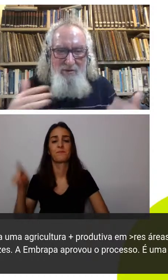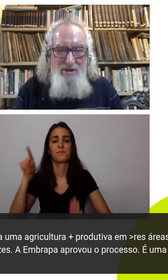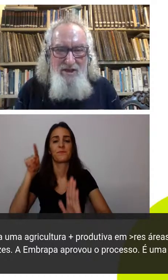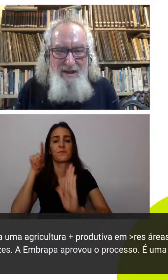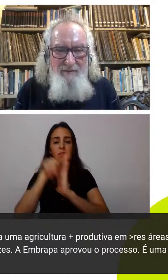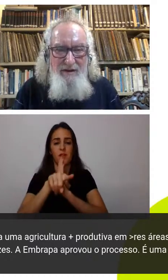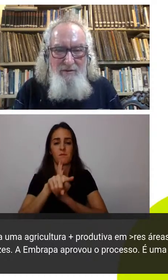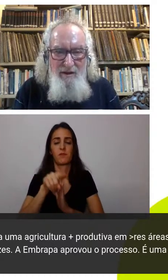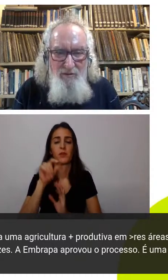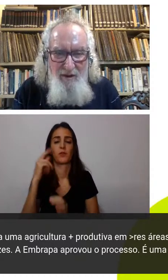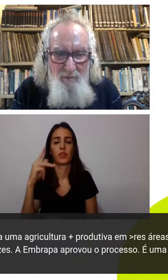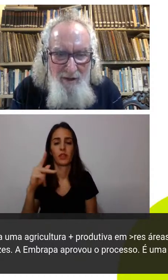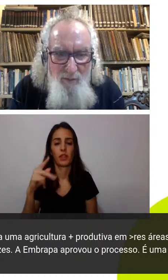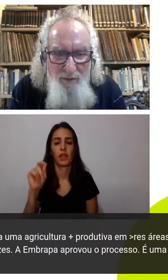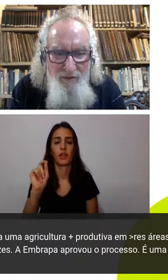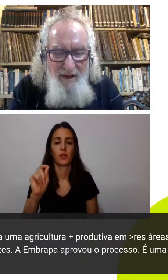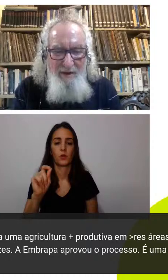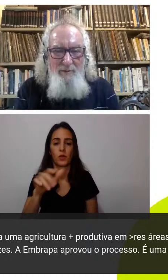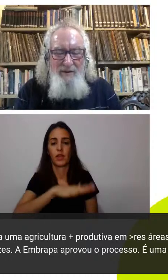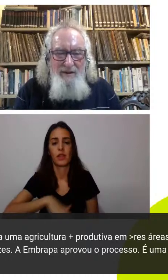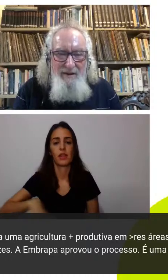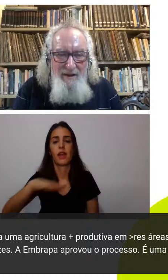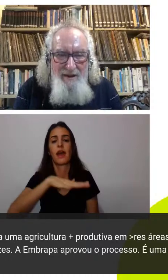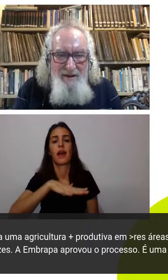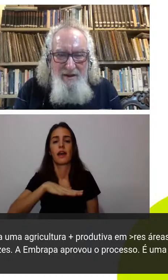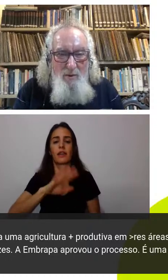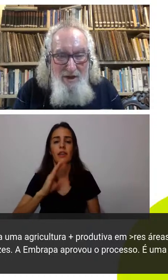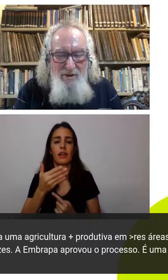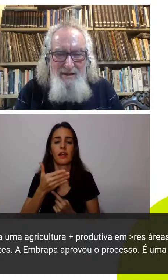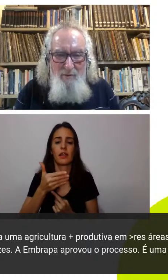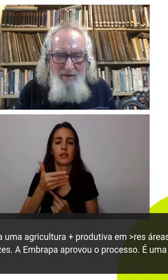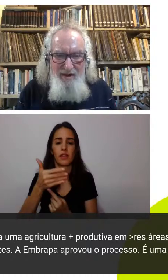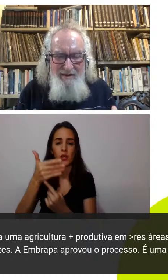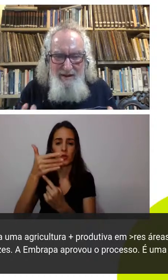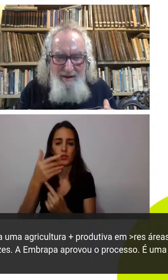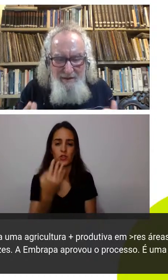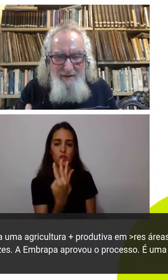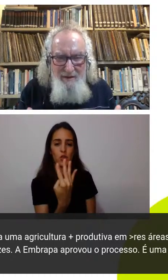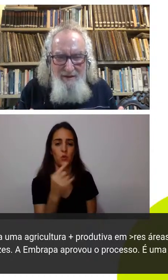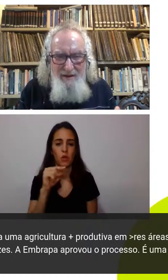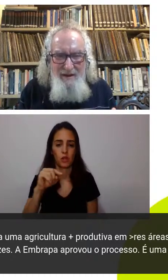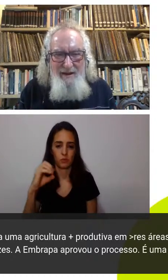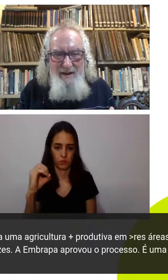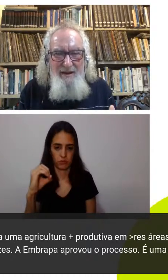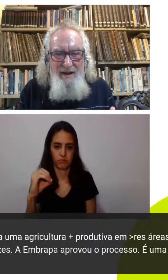na linha do que a gente estava falando da indústria 4.0 eu acho até uma certa